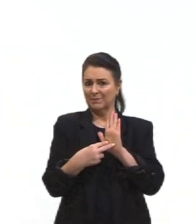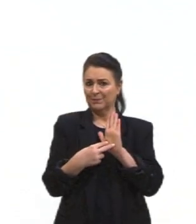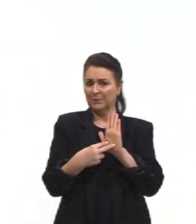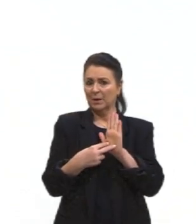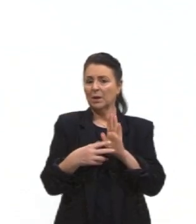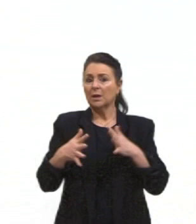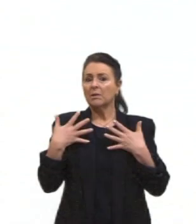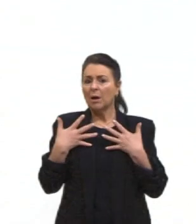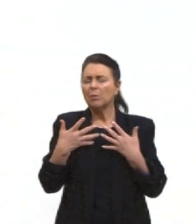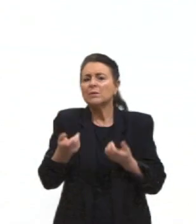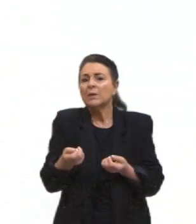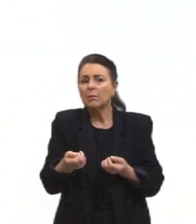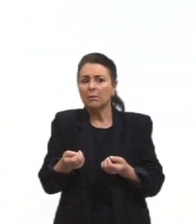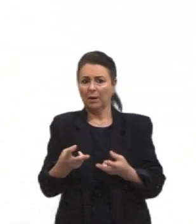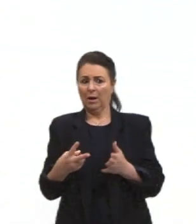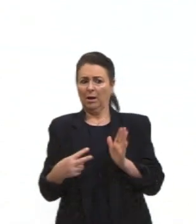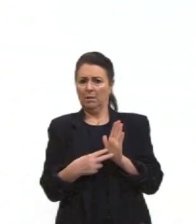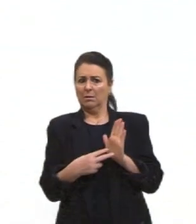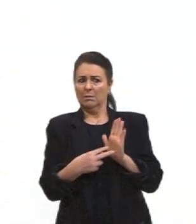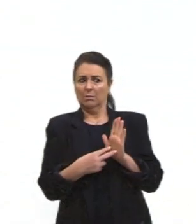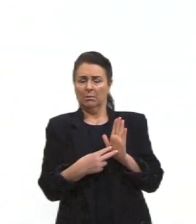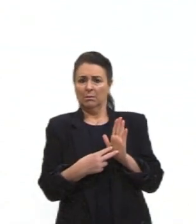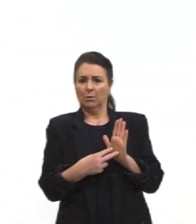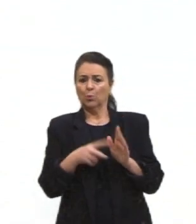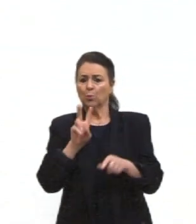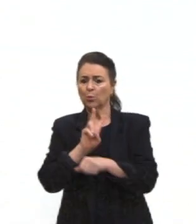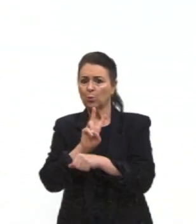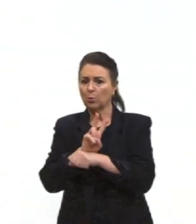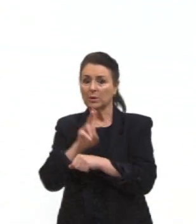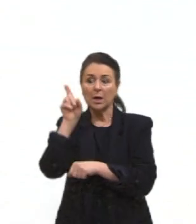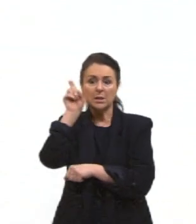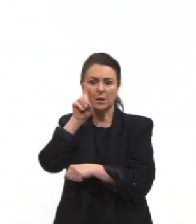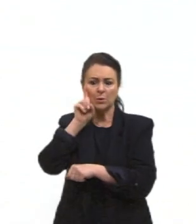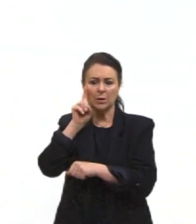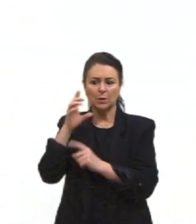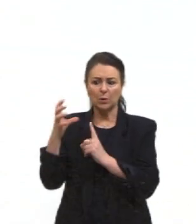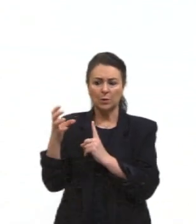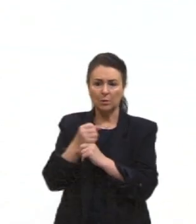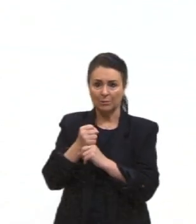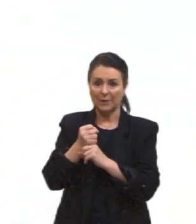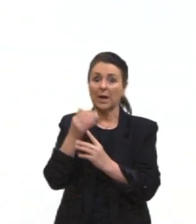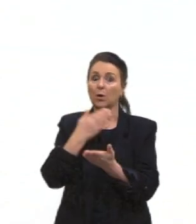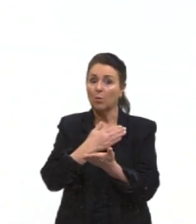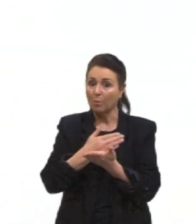em alerta, vamos dizer assim, tá, relacionado a isso. E aí tu vai ter algumas guerras, tá.